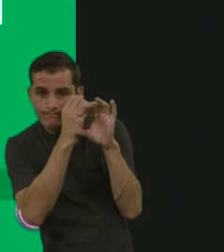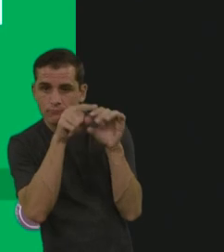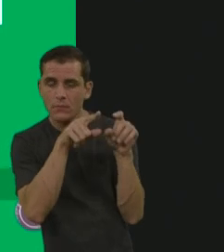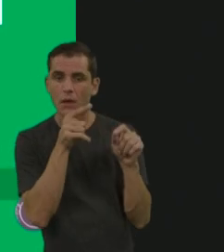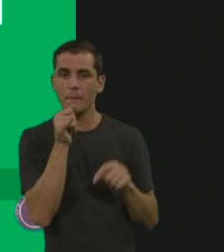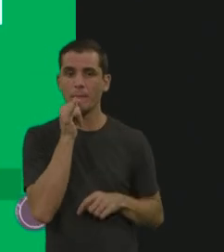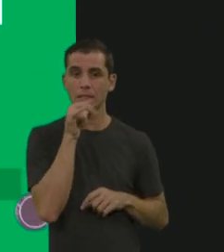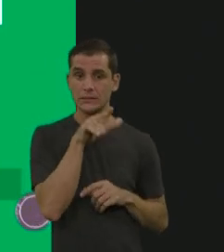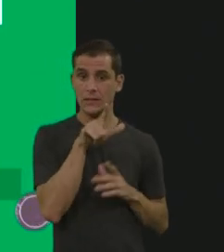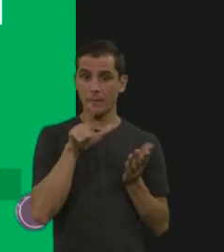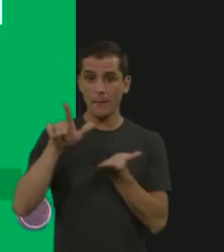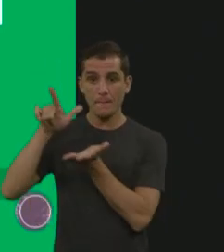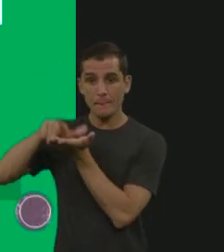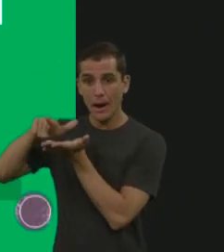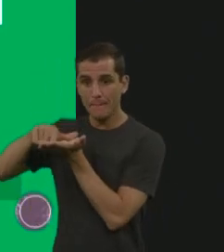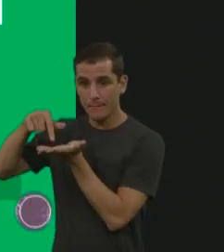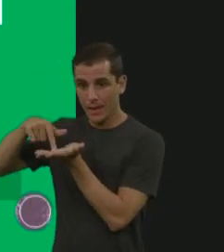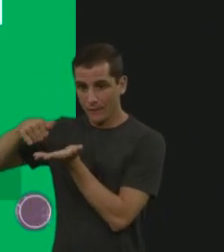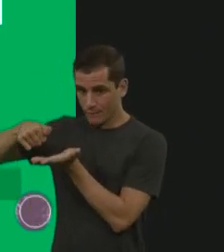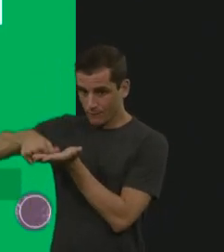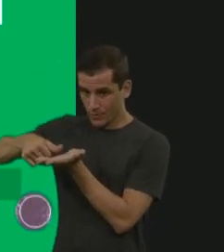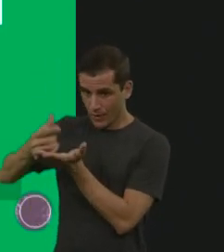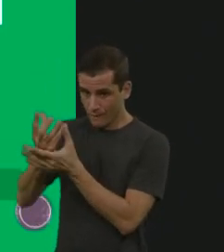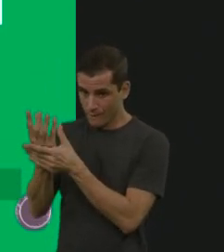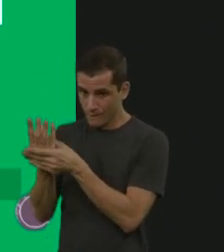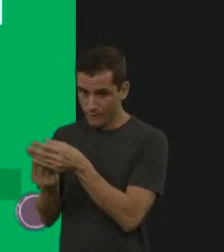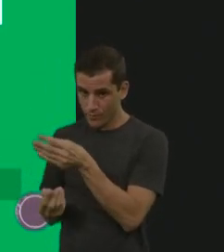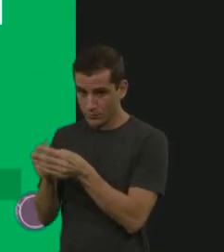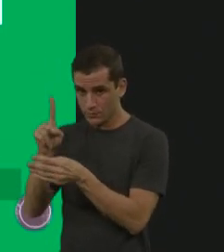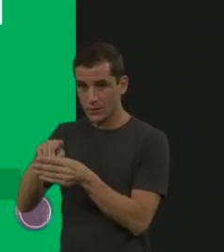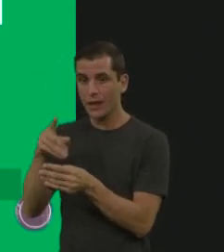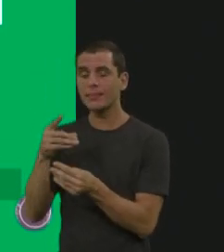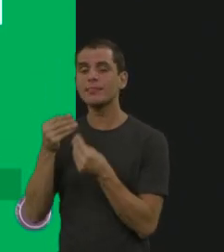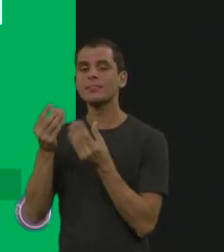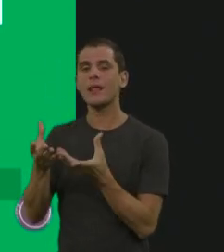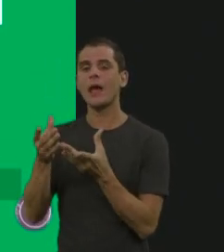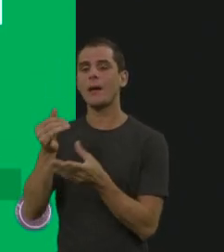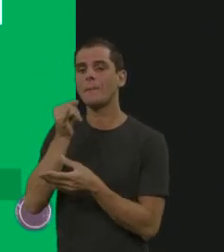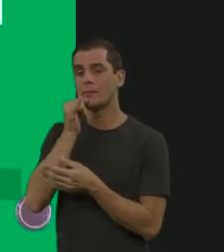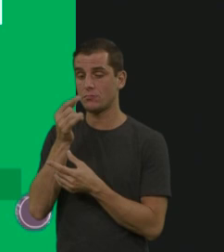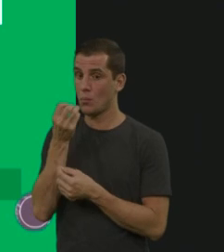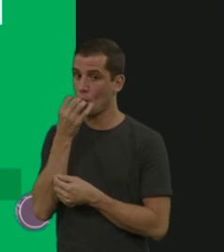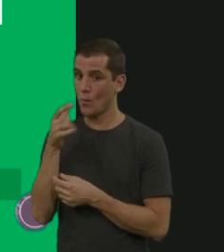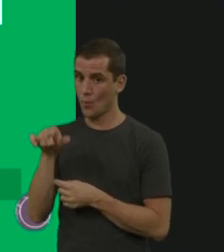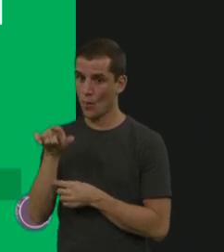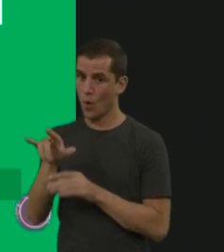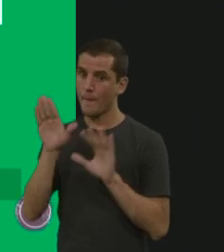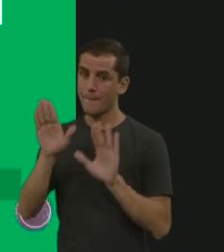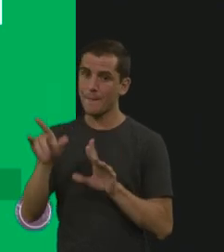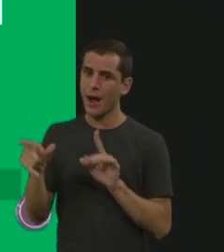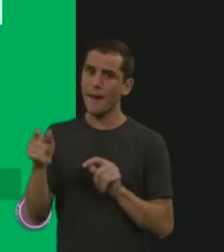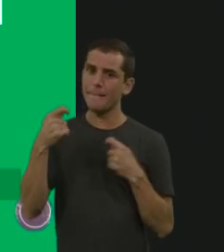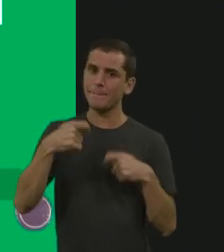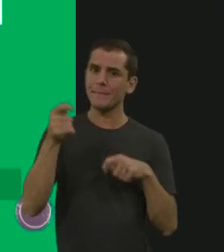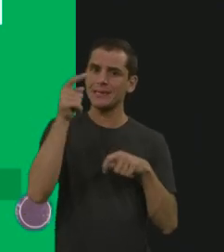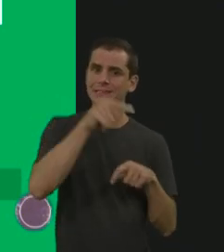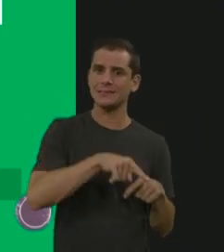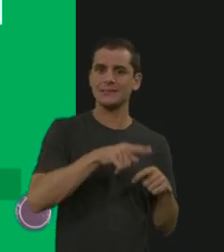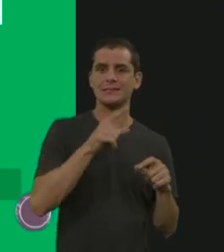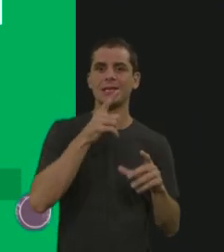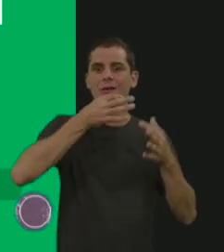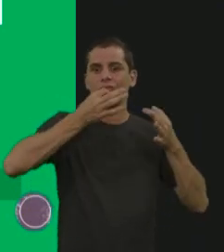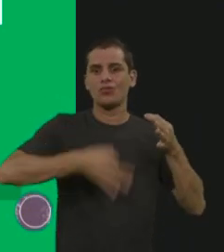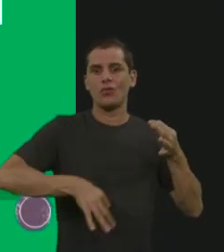filtro, ele nos proporciona uma agilidade muito grande, mas a gente sempre gosta depois de confirmar em sangue, tá? Mas o papel